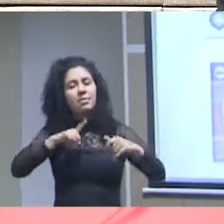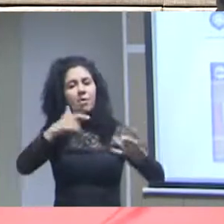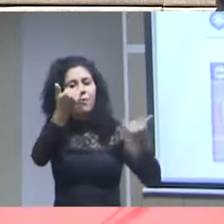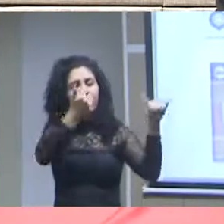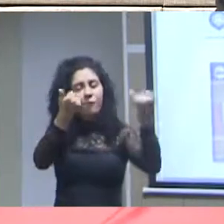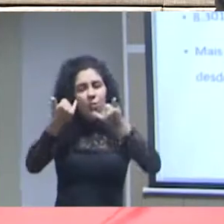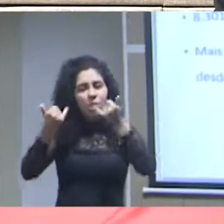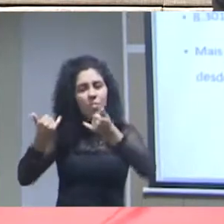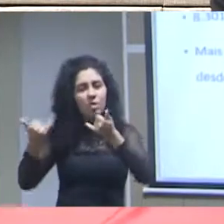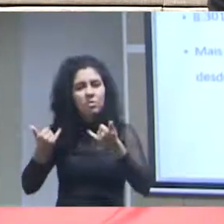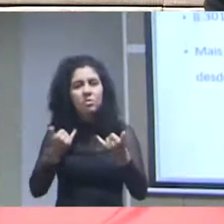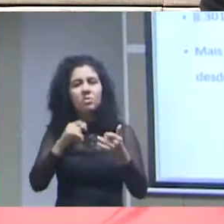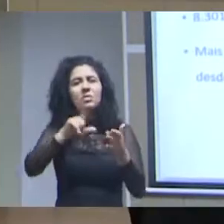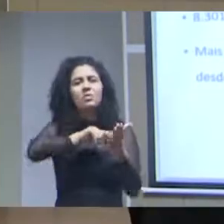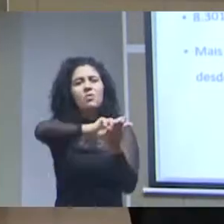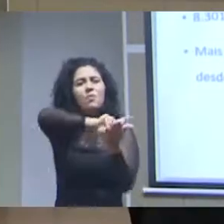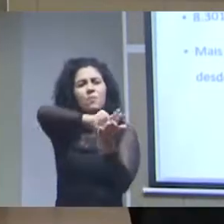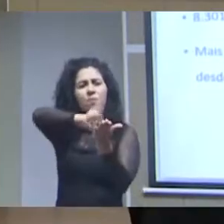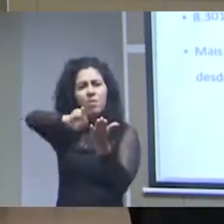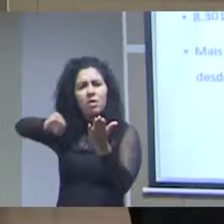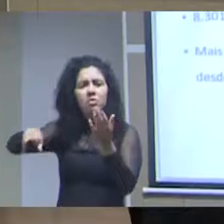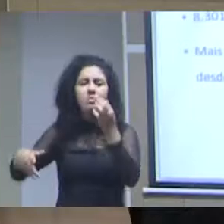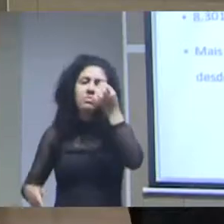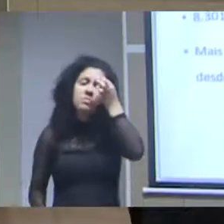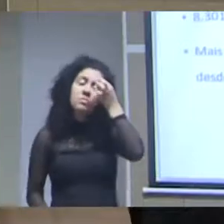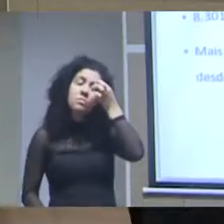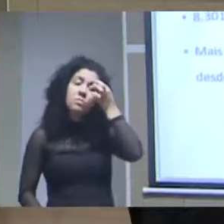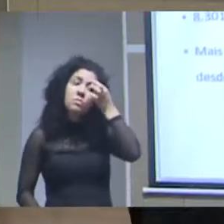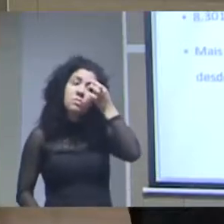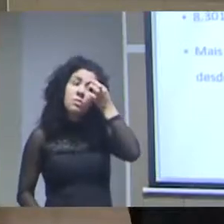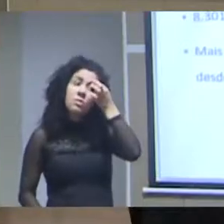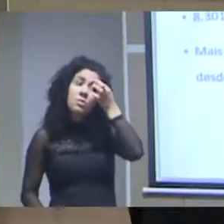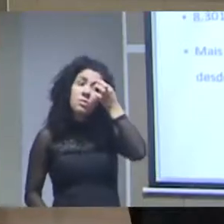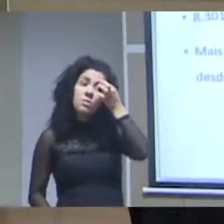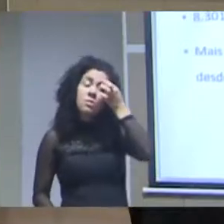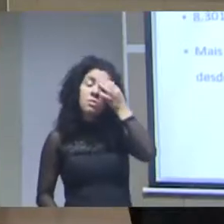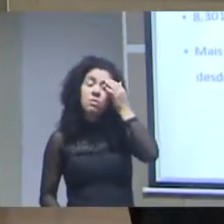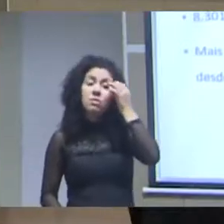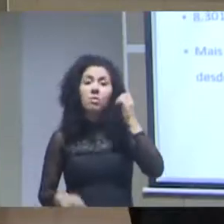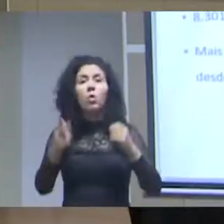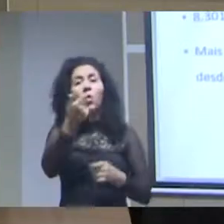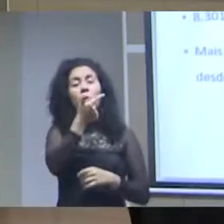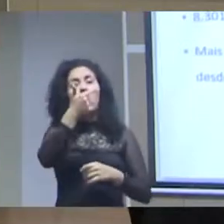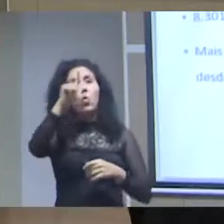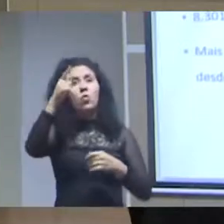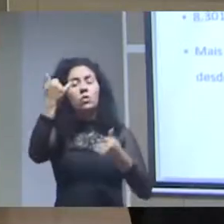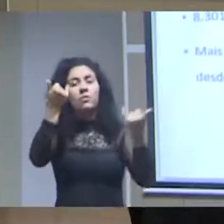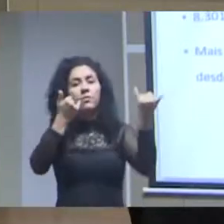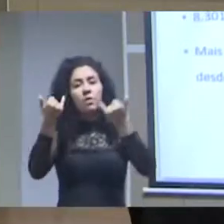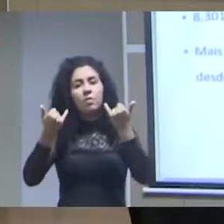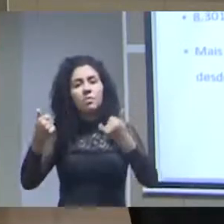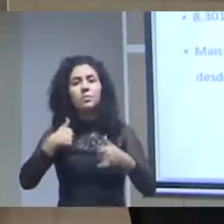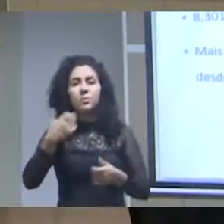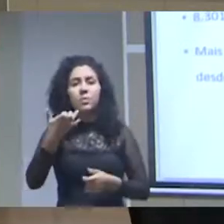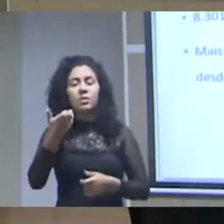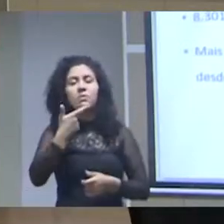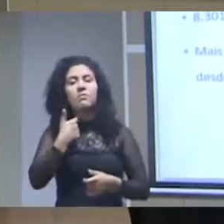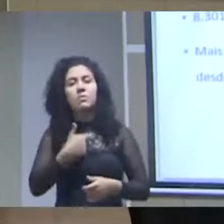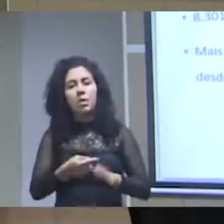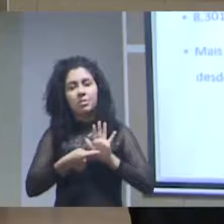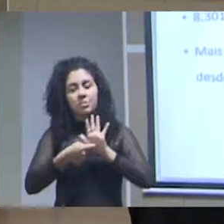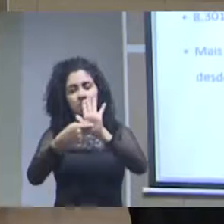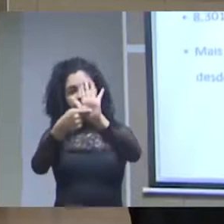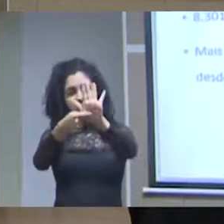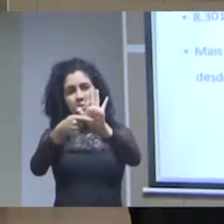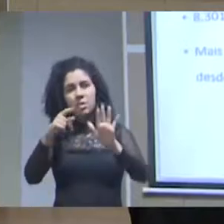diversas fontes também outra informação que usa aí eu queria destacar que ela utiliza uma ferramenta que foi citada aqui o The Space